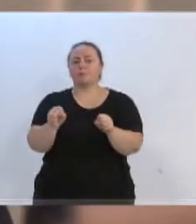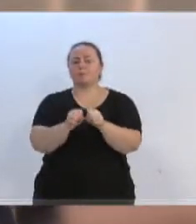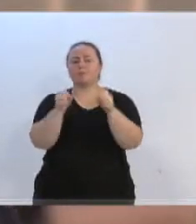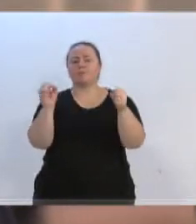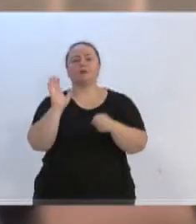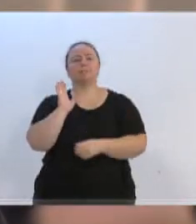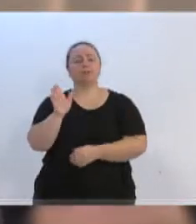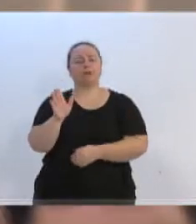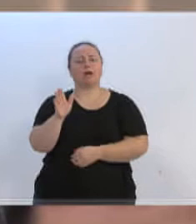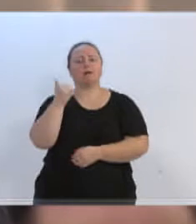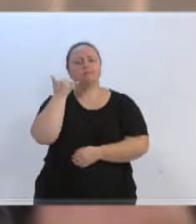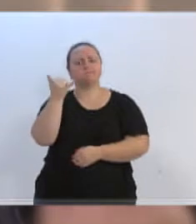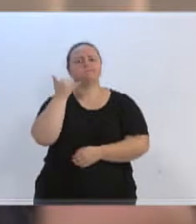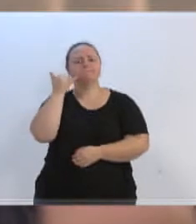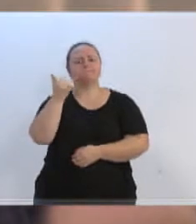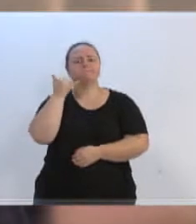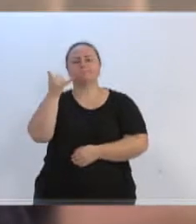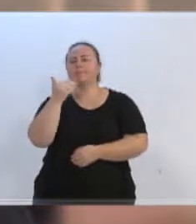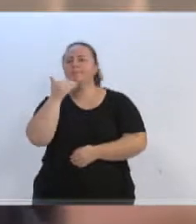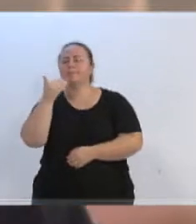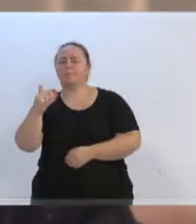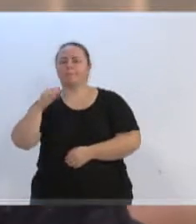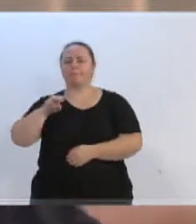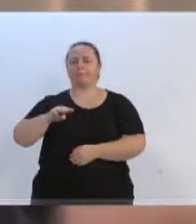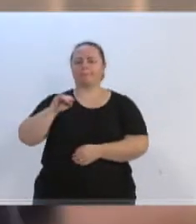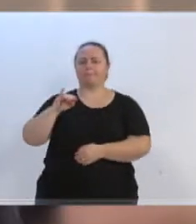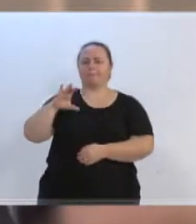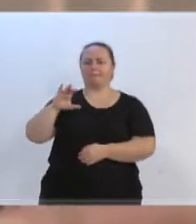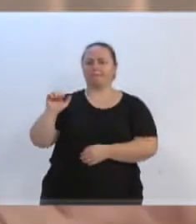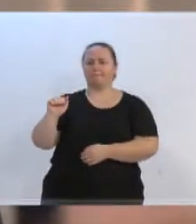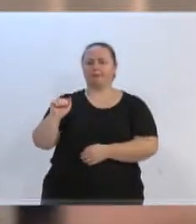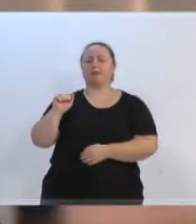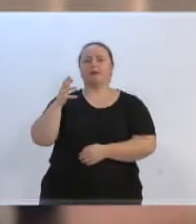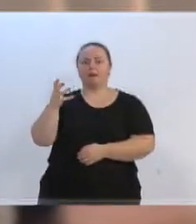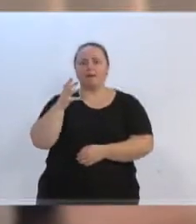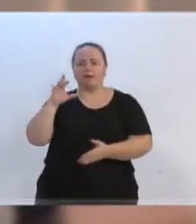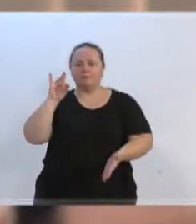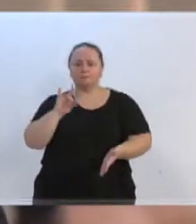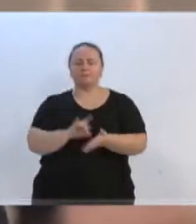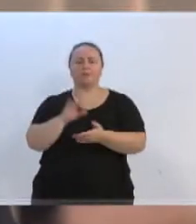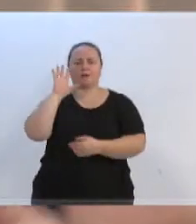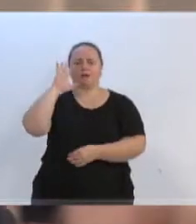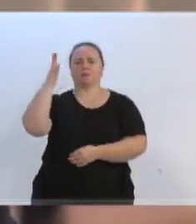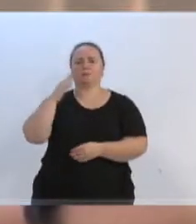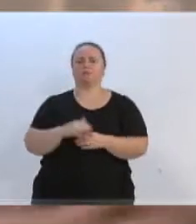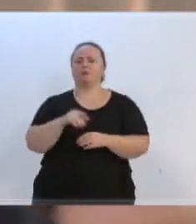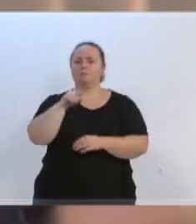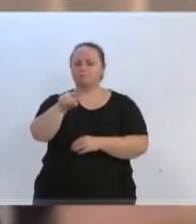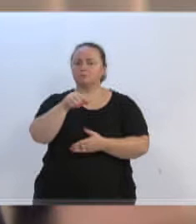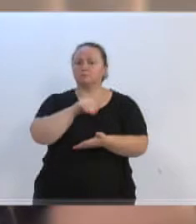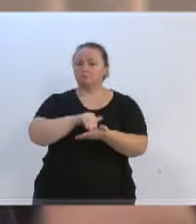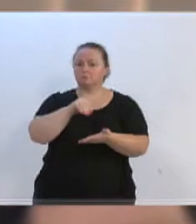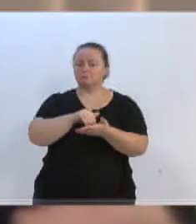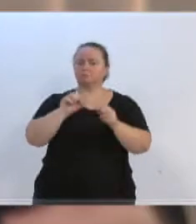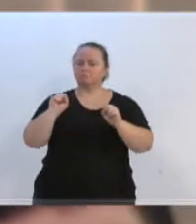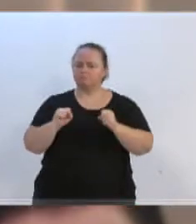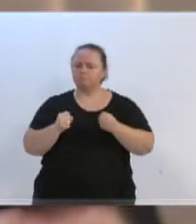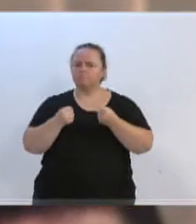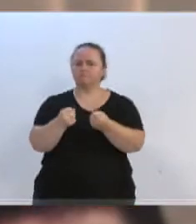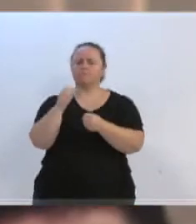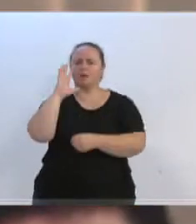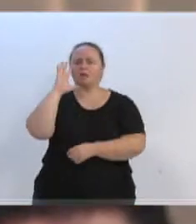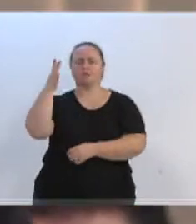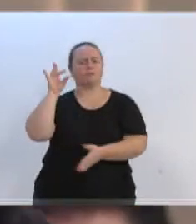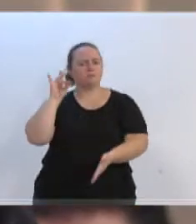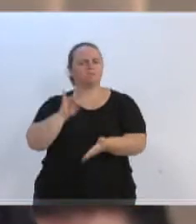com a Secretaria de Serviços Urbanos e o Mica tem demonstrado interesse de resolver de forma definitiva. Ele tem se esforçado, juntamente com o Ricardinho e toda a equipe lá, para, se